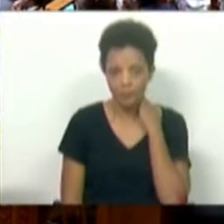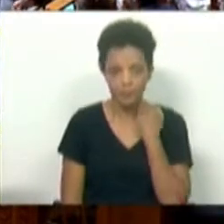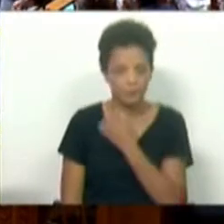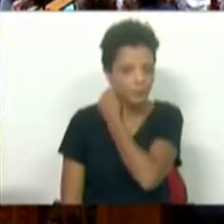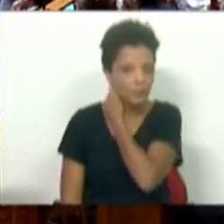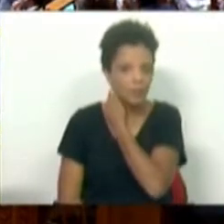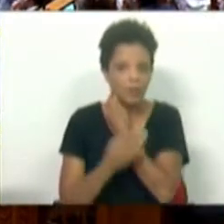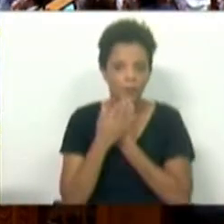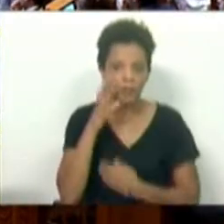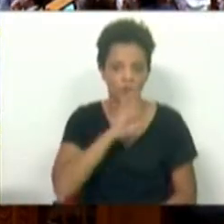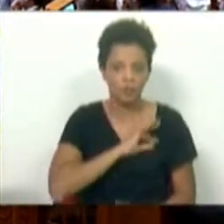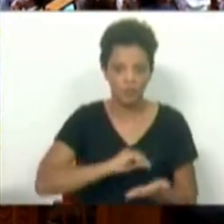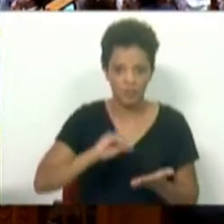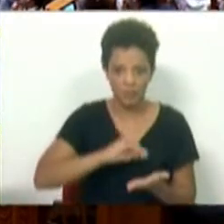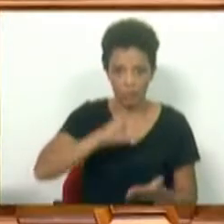Muito obrigada, Sr. Secretário de Estado.